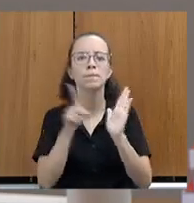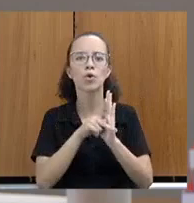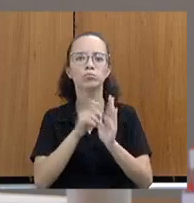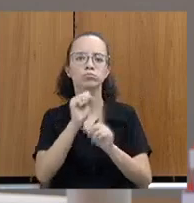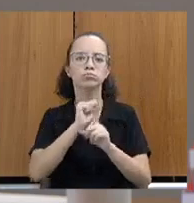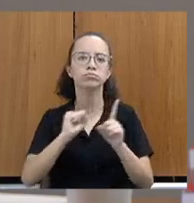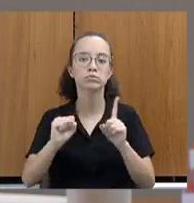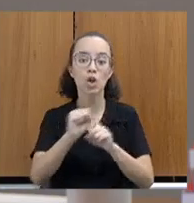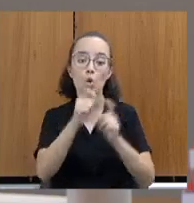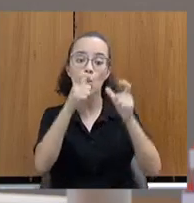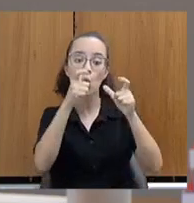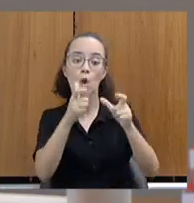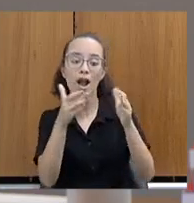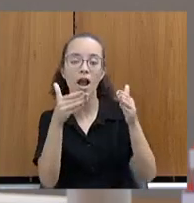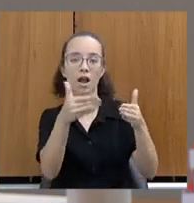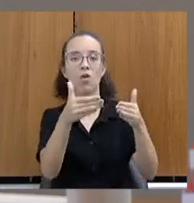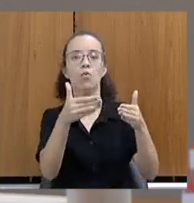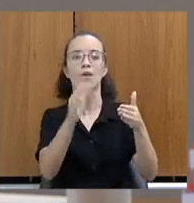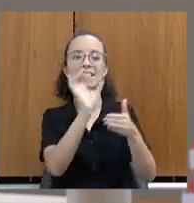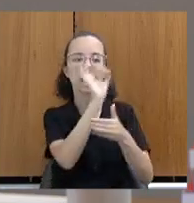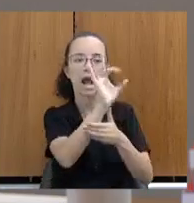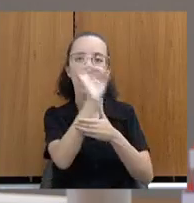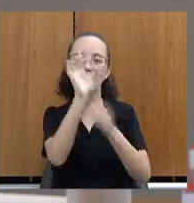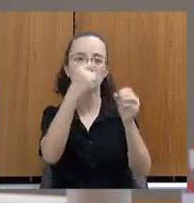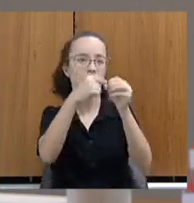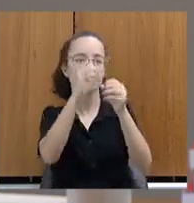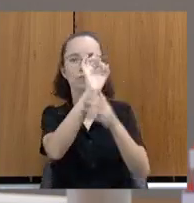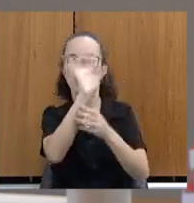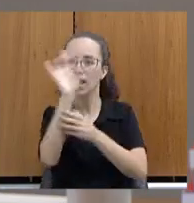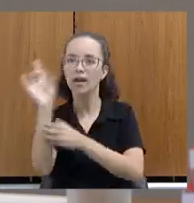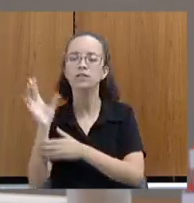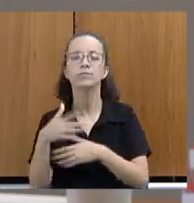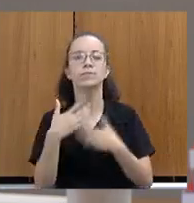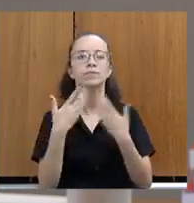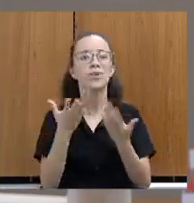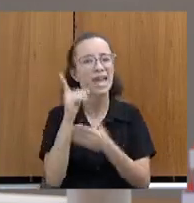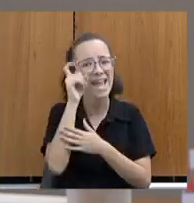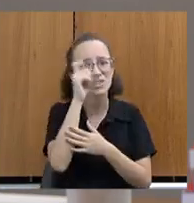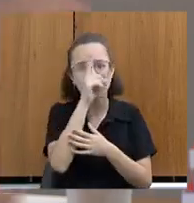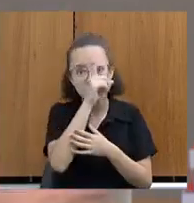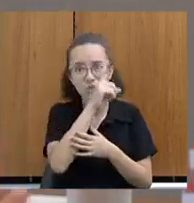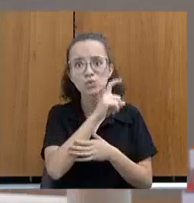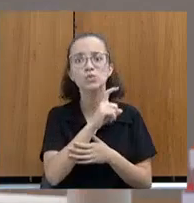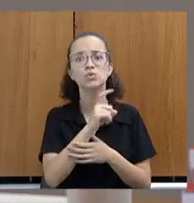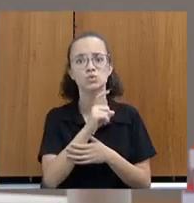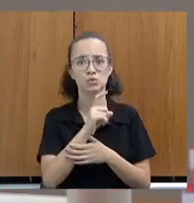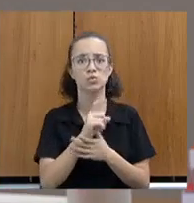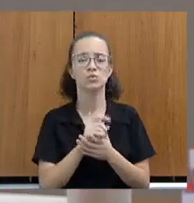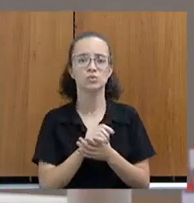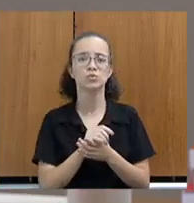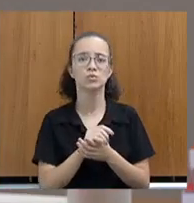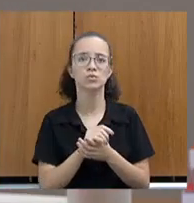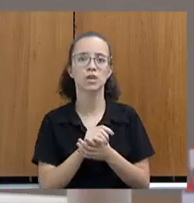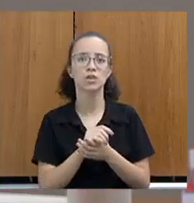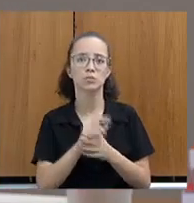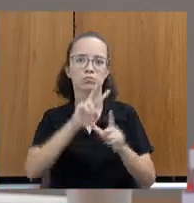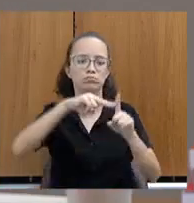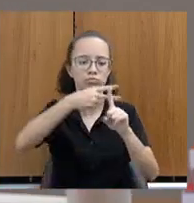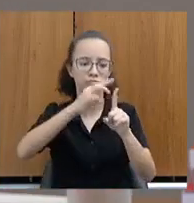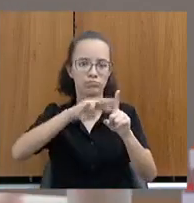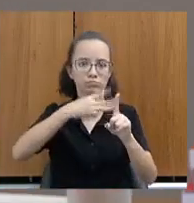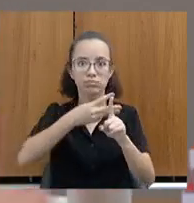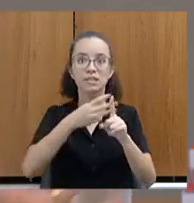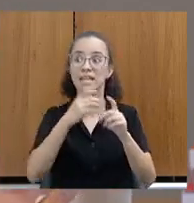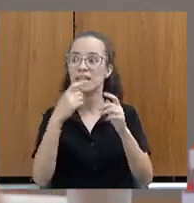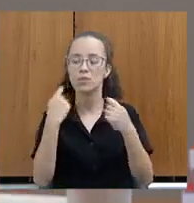social local para essas famílias em cada município. Então, ele é de difícil multiplicação dele. Eu preciso